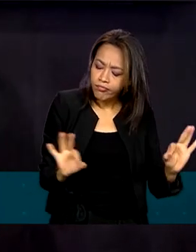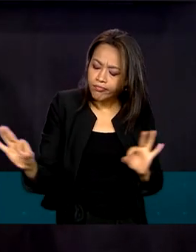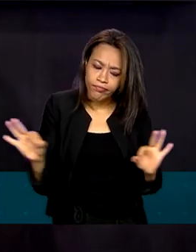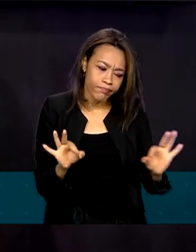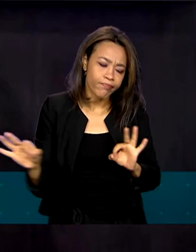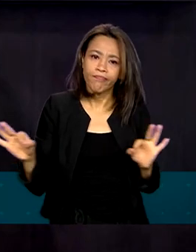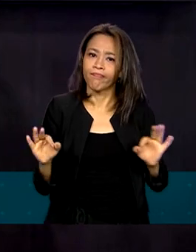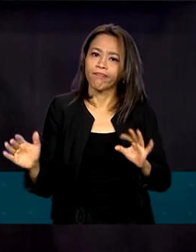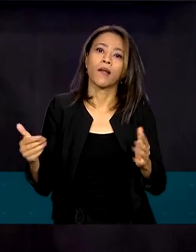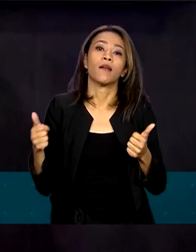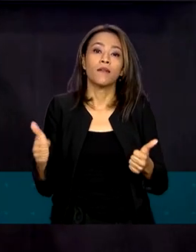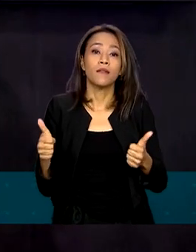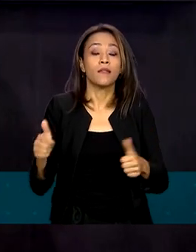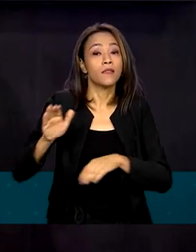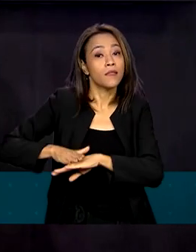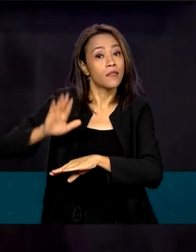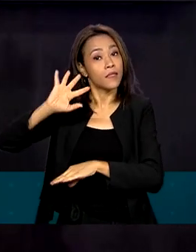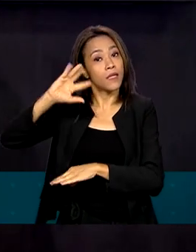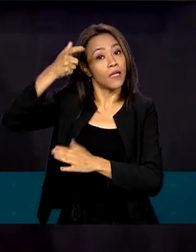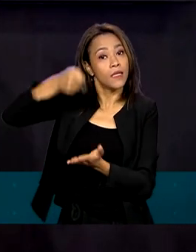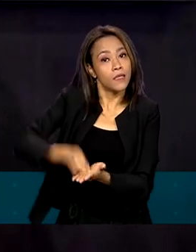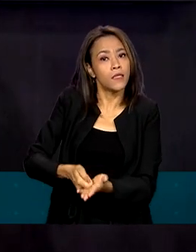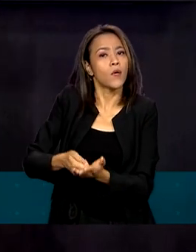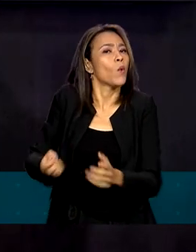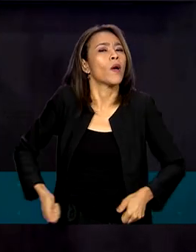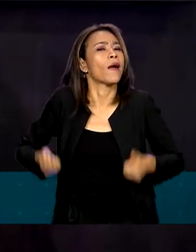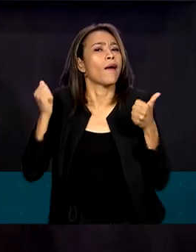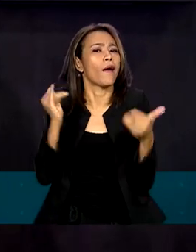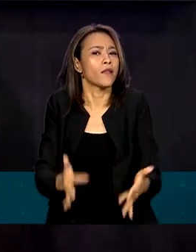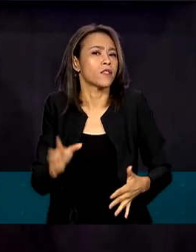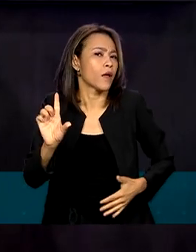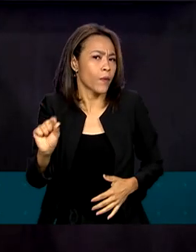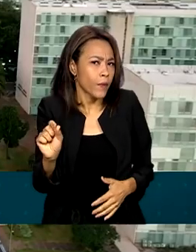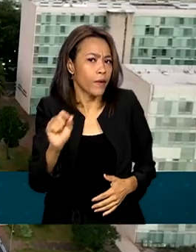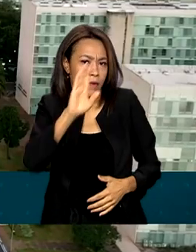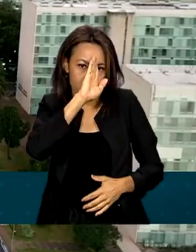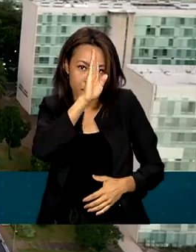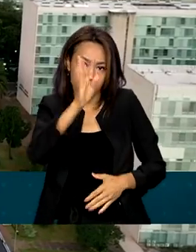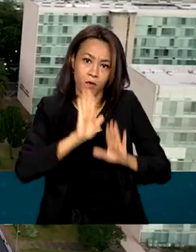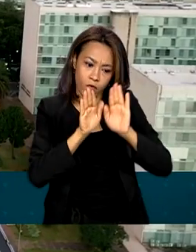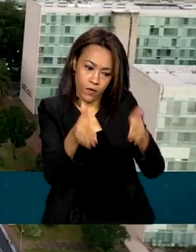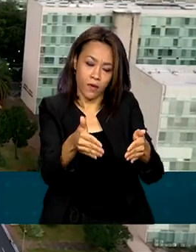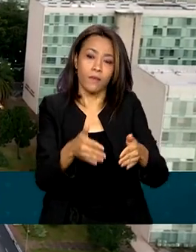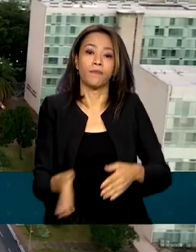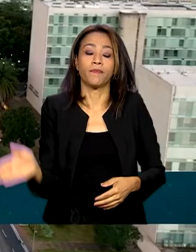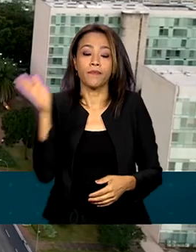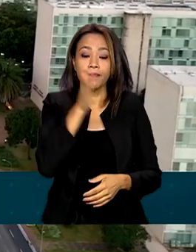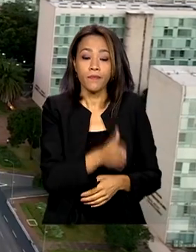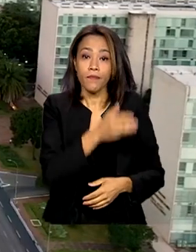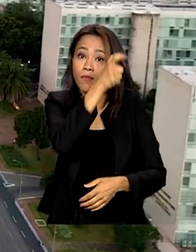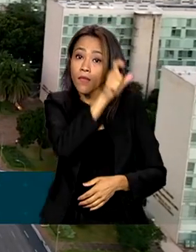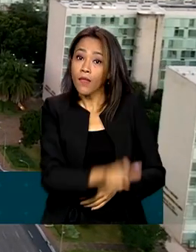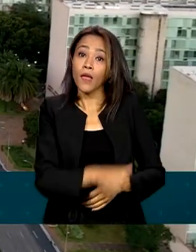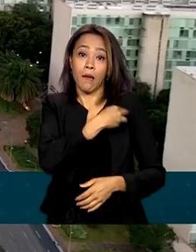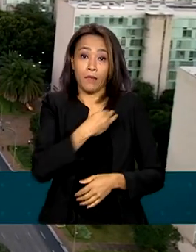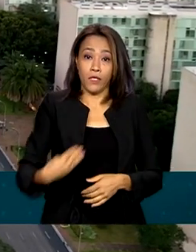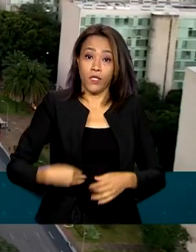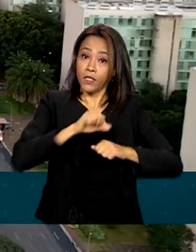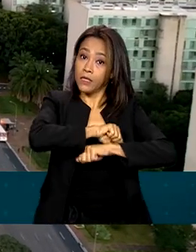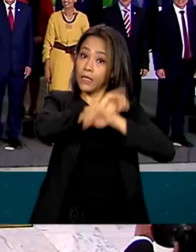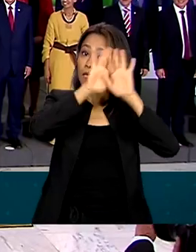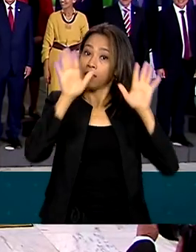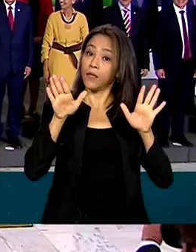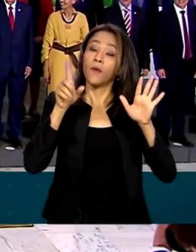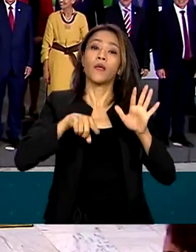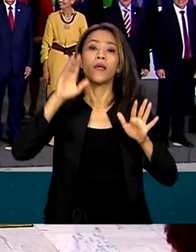também da decisão do que gastar, como gastar dentro da prioridade. A ministra também deixou claro que as decisões da